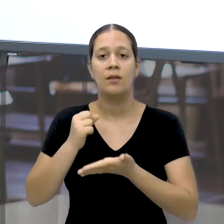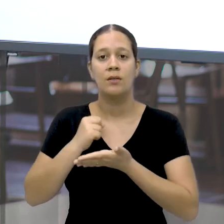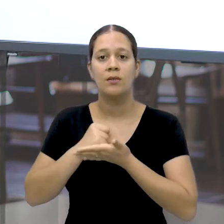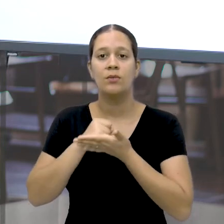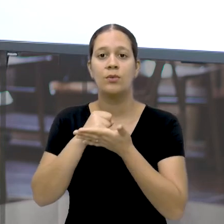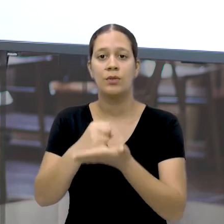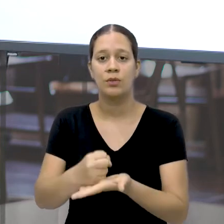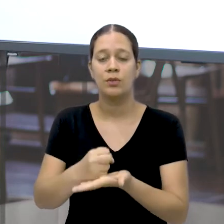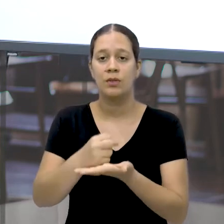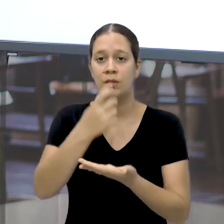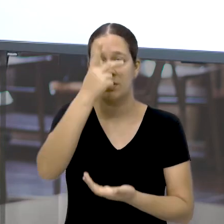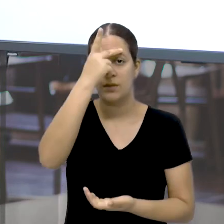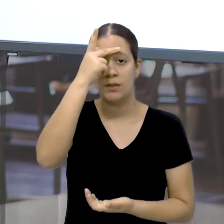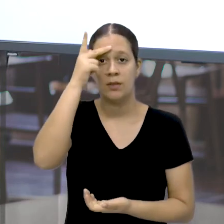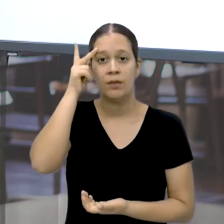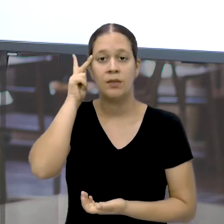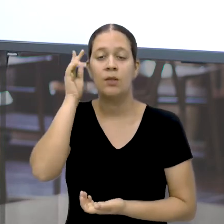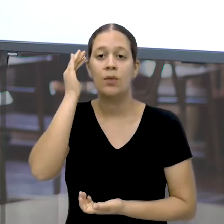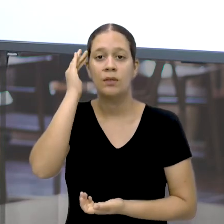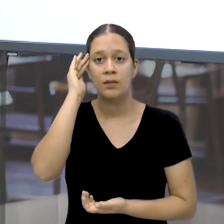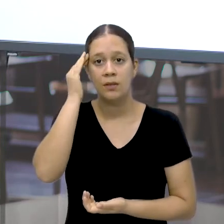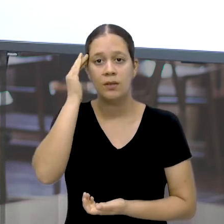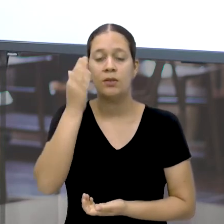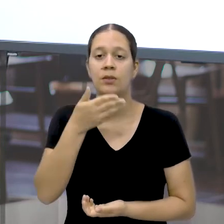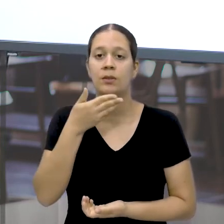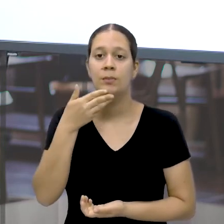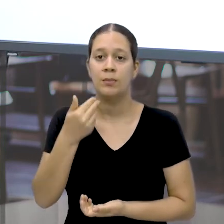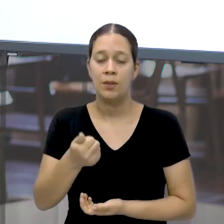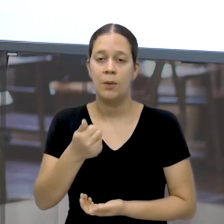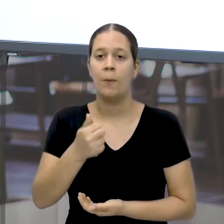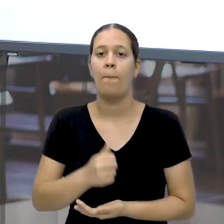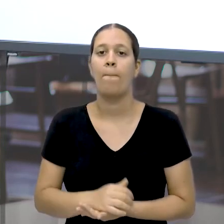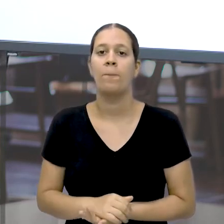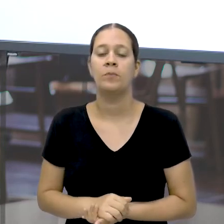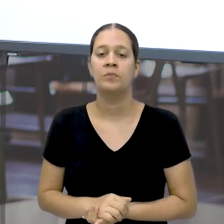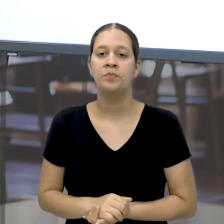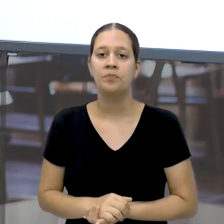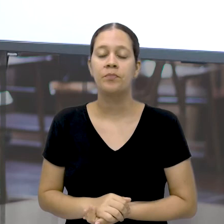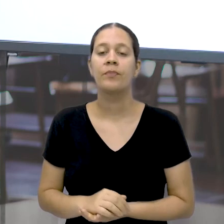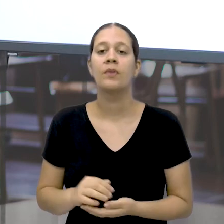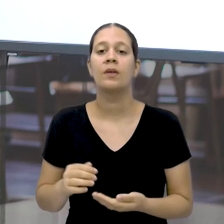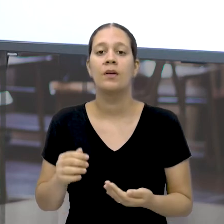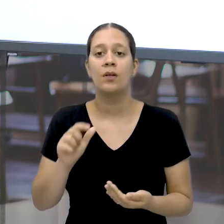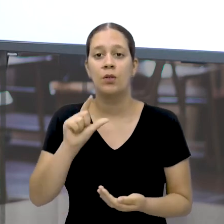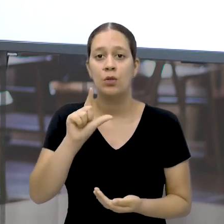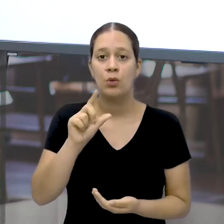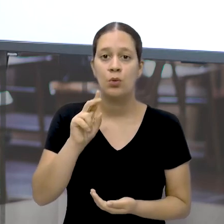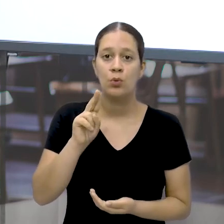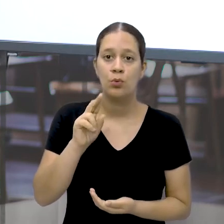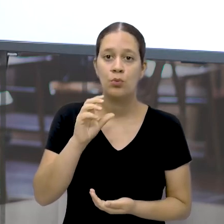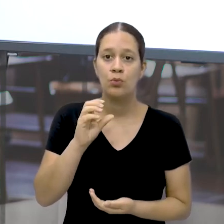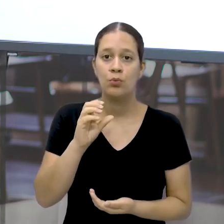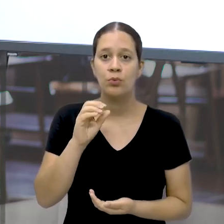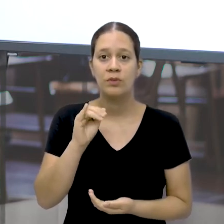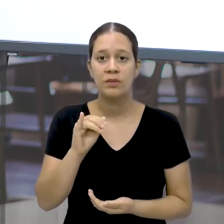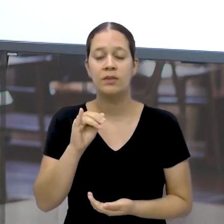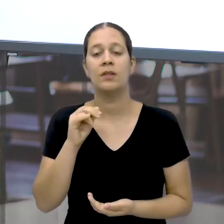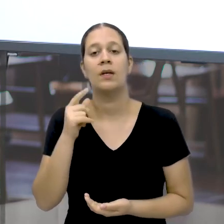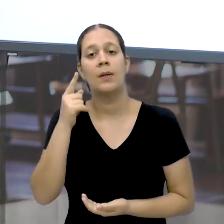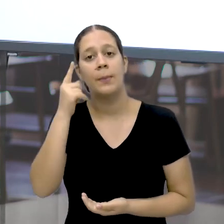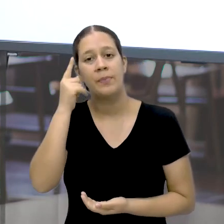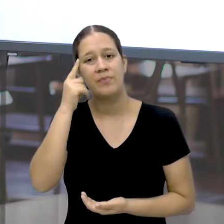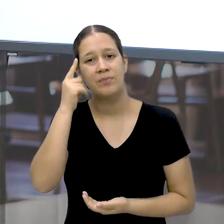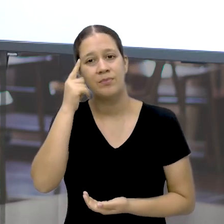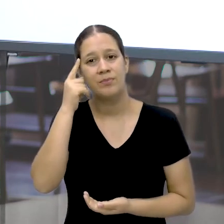As pessoas A compreenderem Melhor Algumas situações A Lúcia Ela precisou Passar Aquela experiência